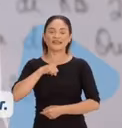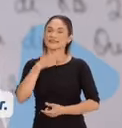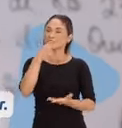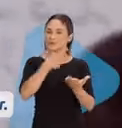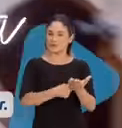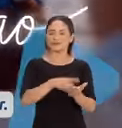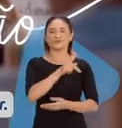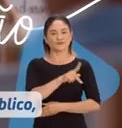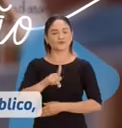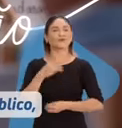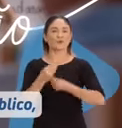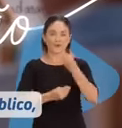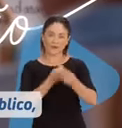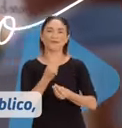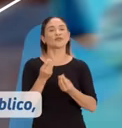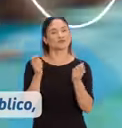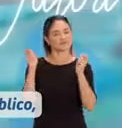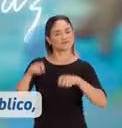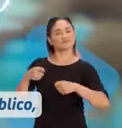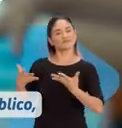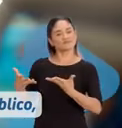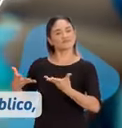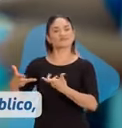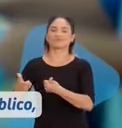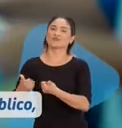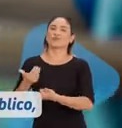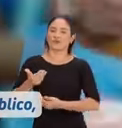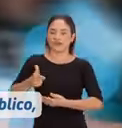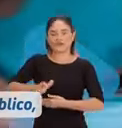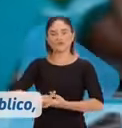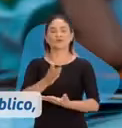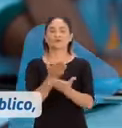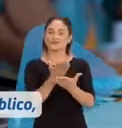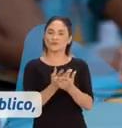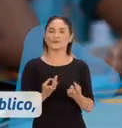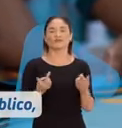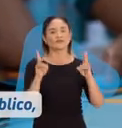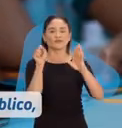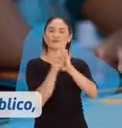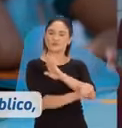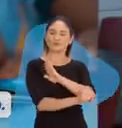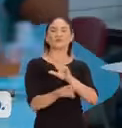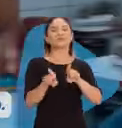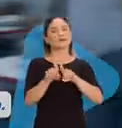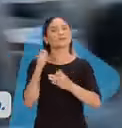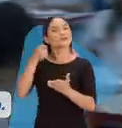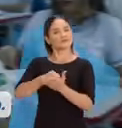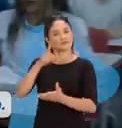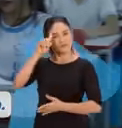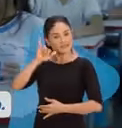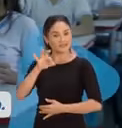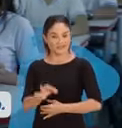compromisso com o professor. Com a formação continuada, a valorização, o concurso público, o